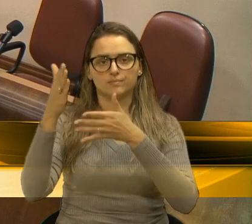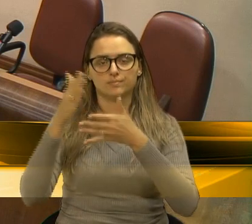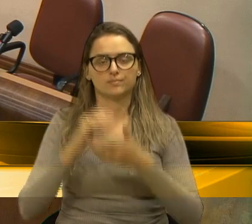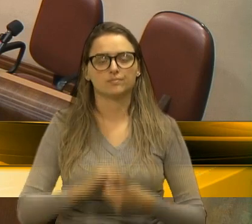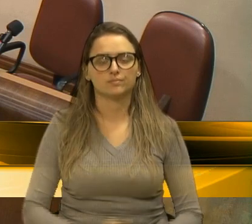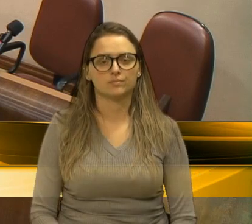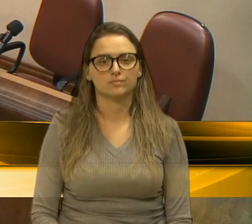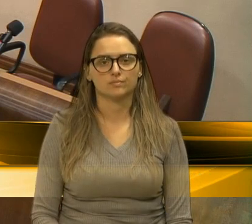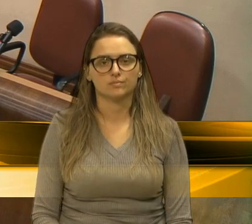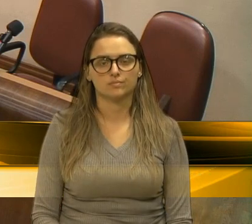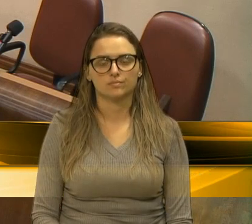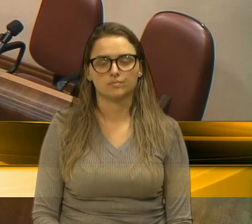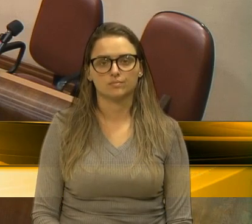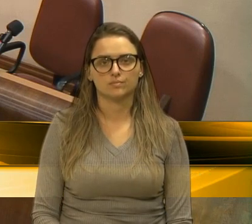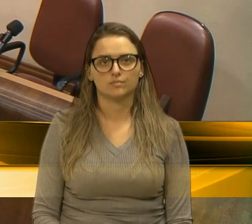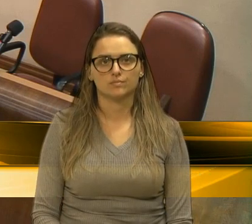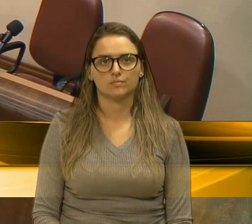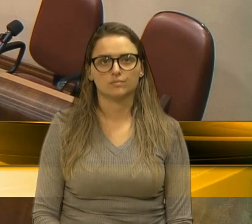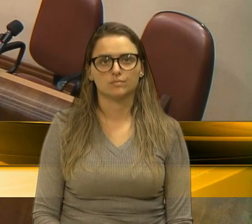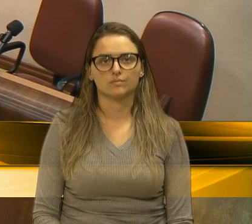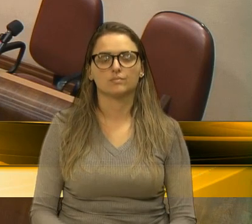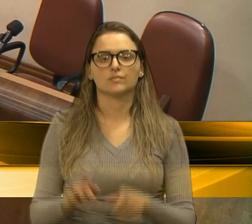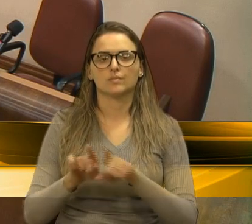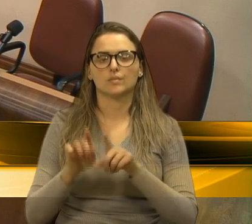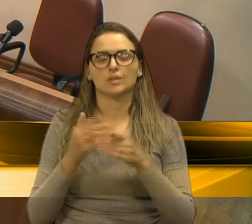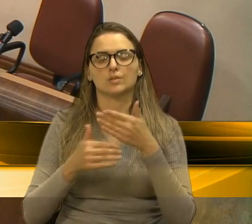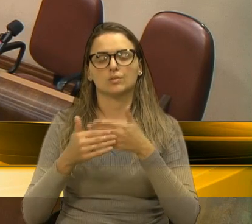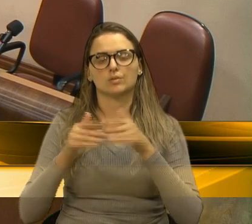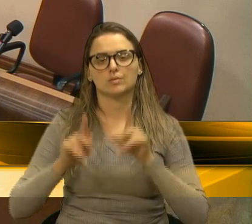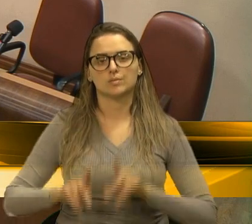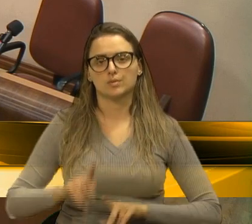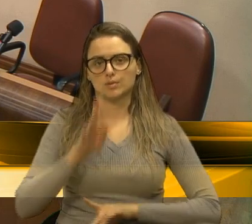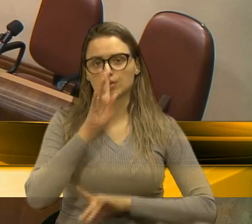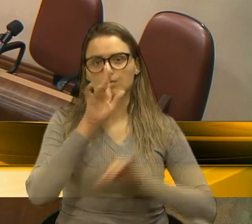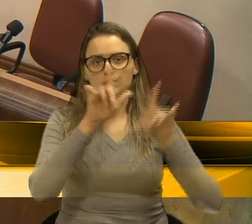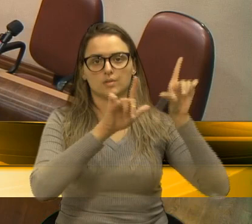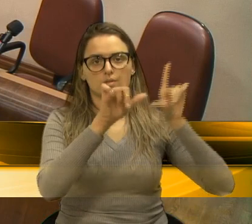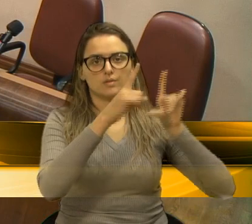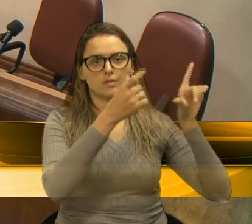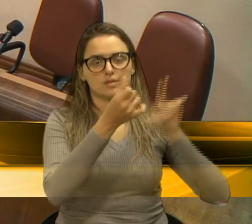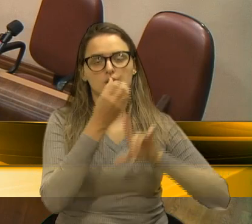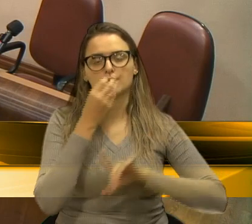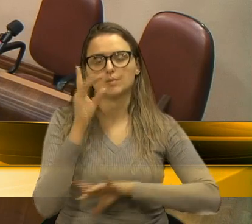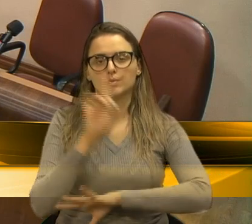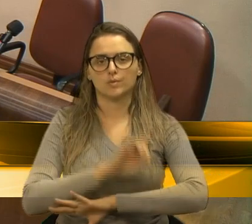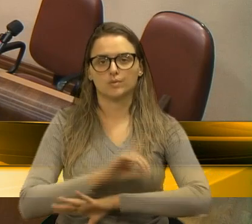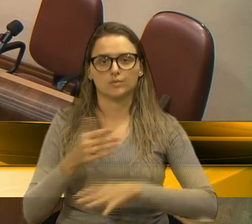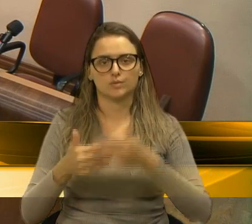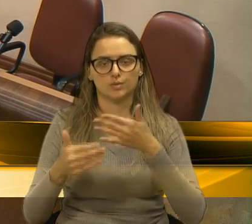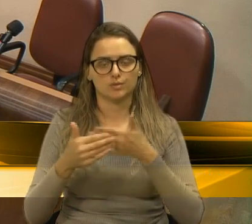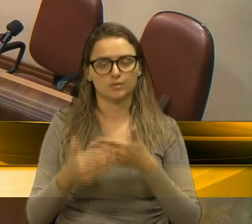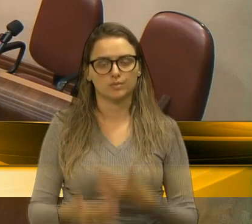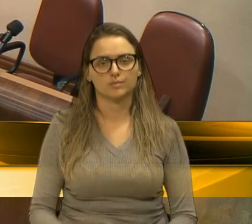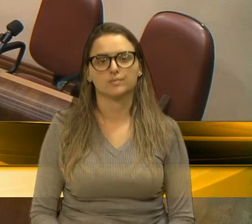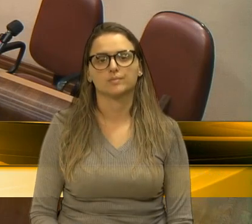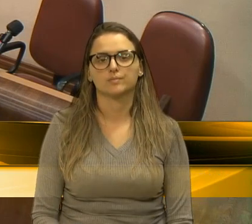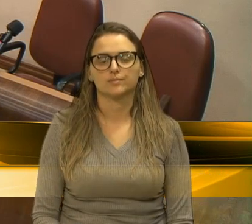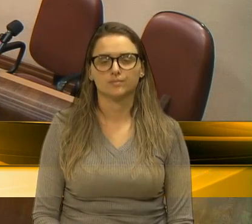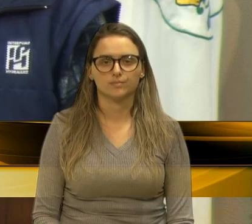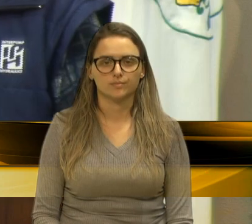de lida, bancado do PSP. E todos que nos assistem pela TV Câmara, que nosso dia 6. Bom dia a todos. E eu quero